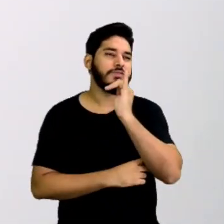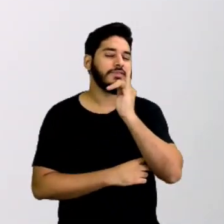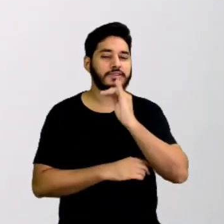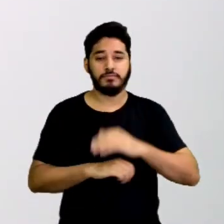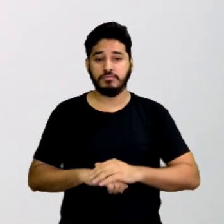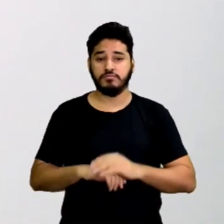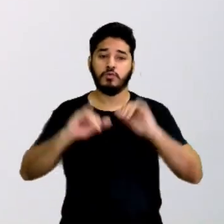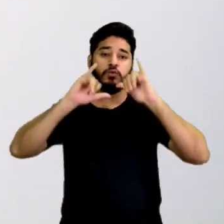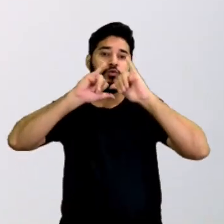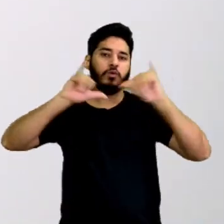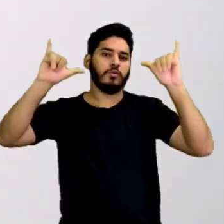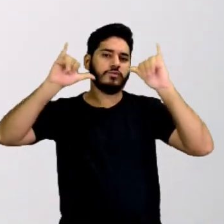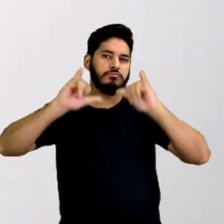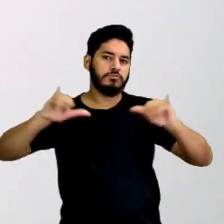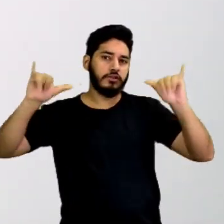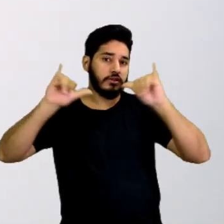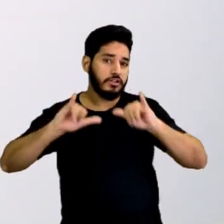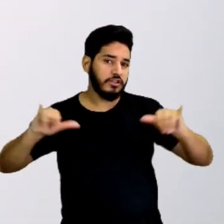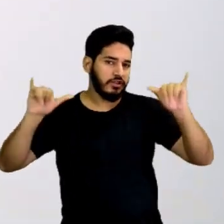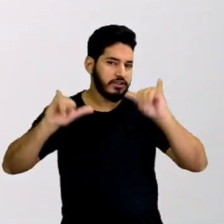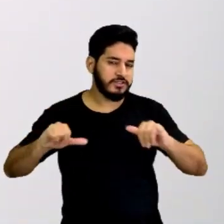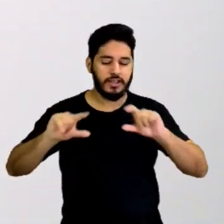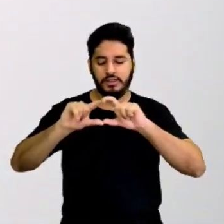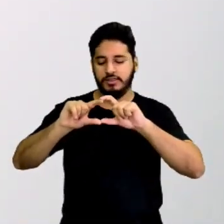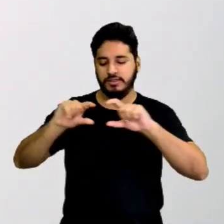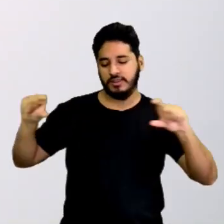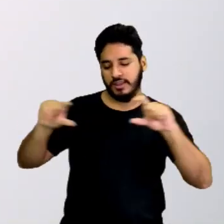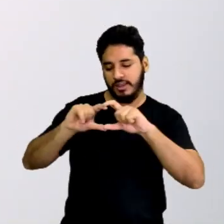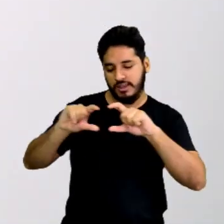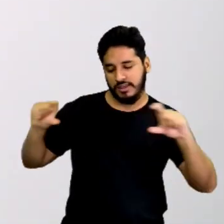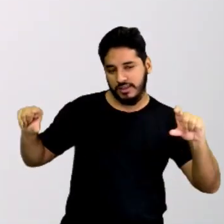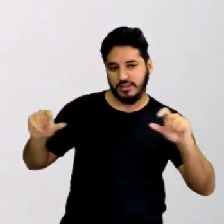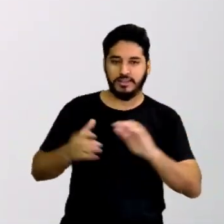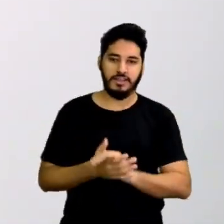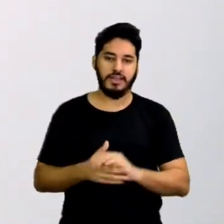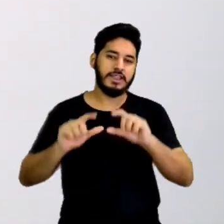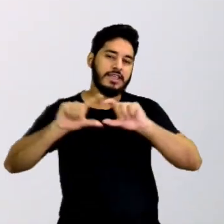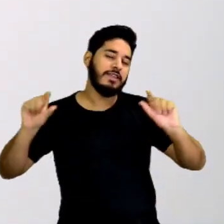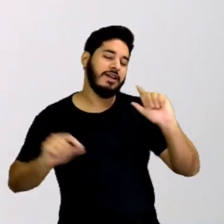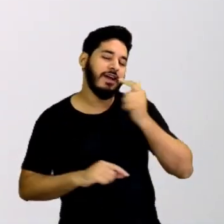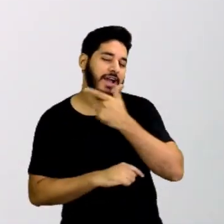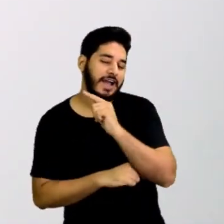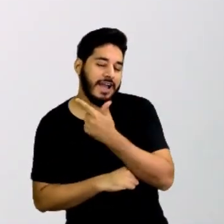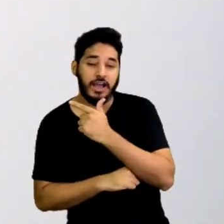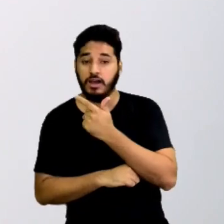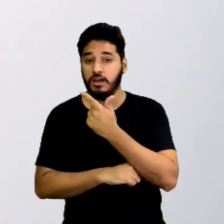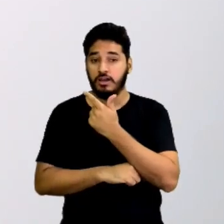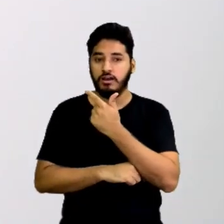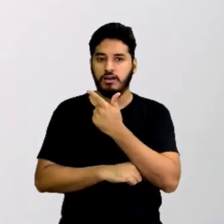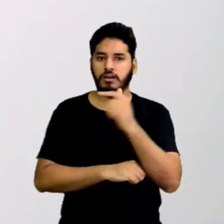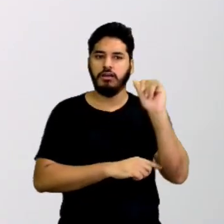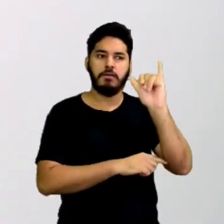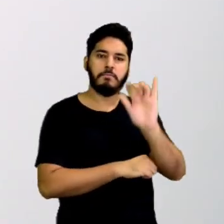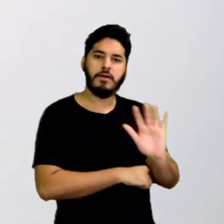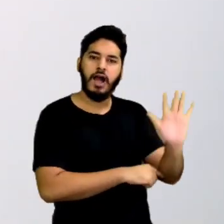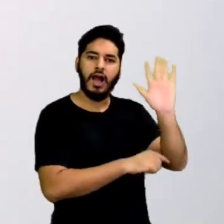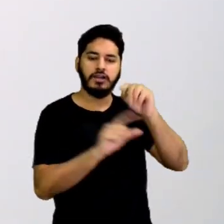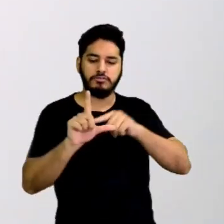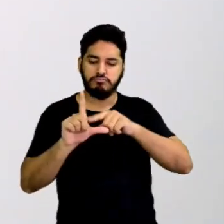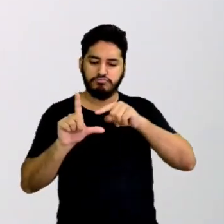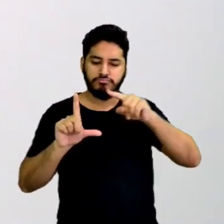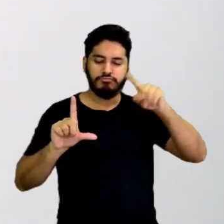notícias, tirinhas, chards, infográficos e muitos outros.